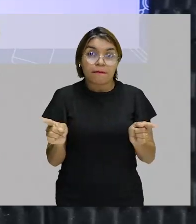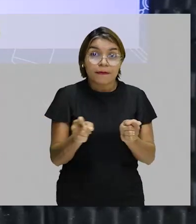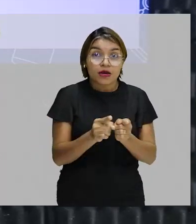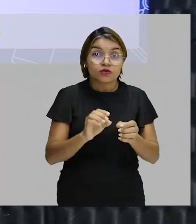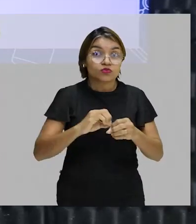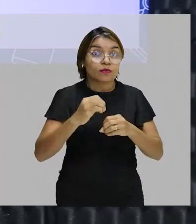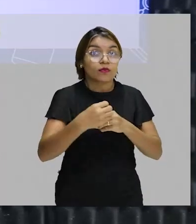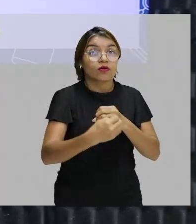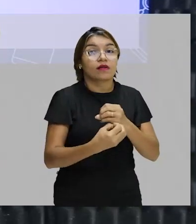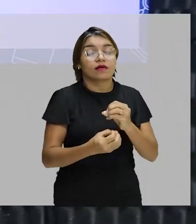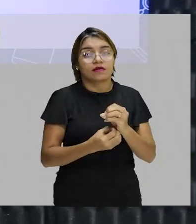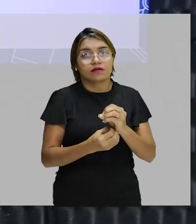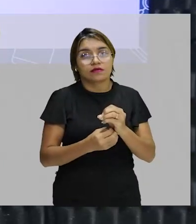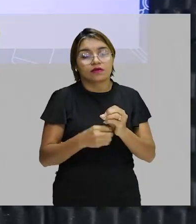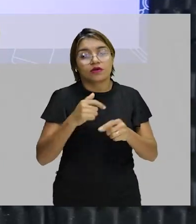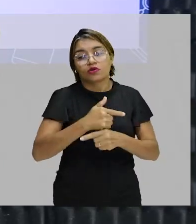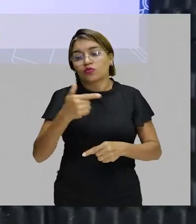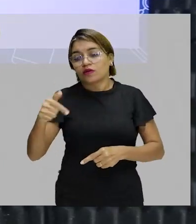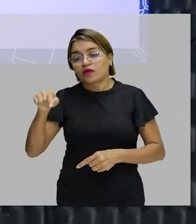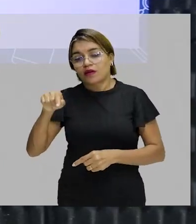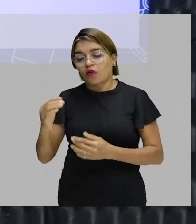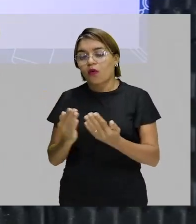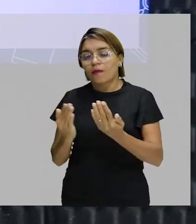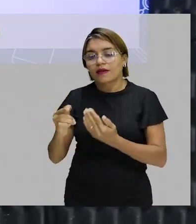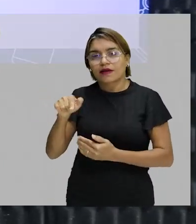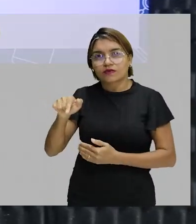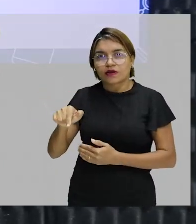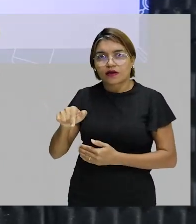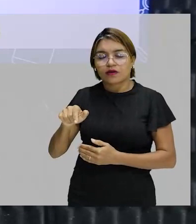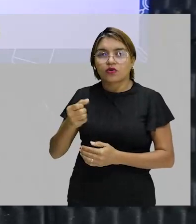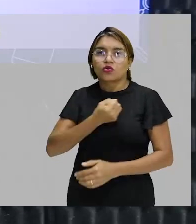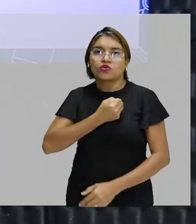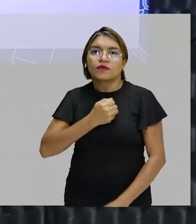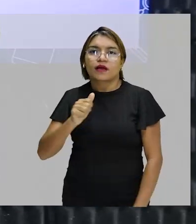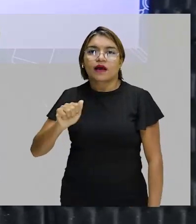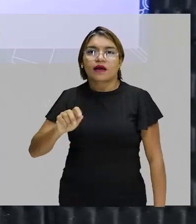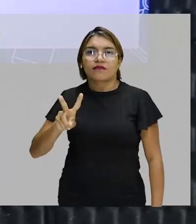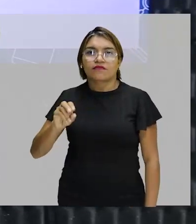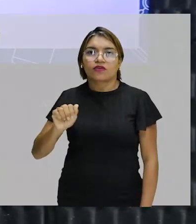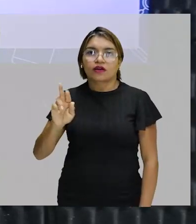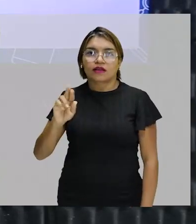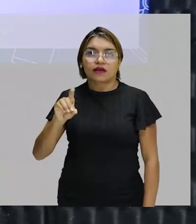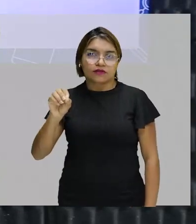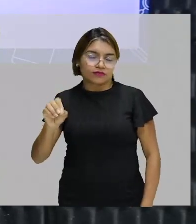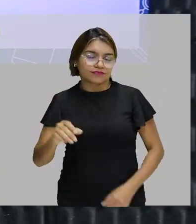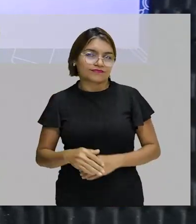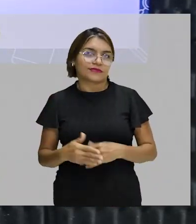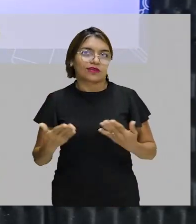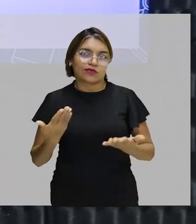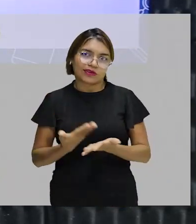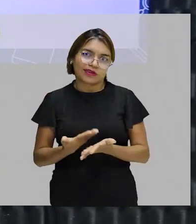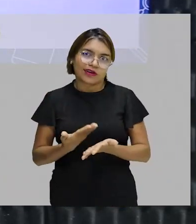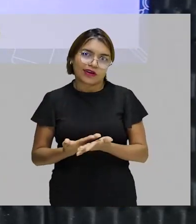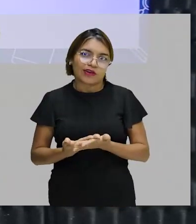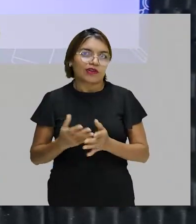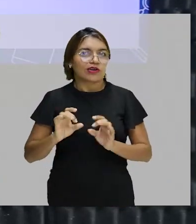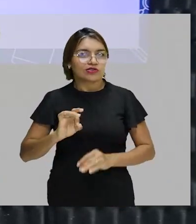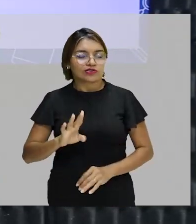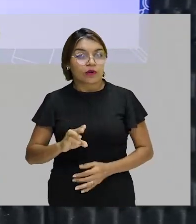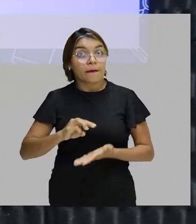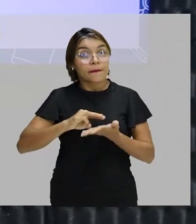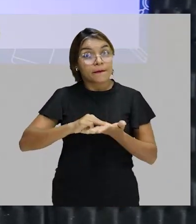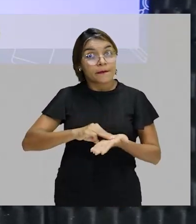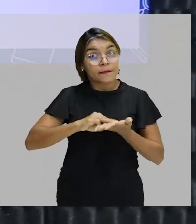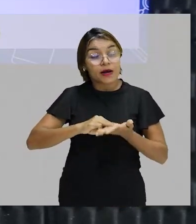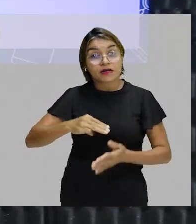de moléculas menor do que o número de Avogadro. Show de bola, turma? Então, essa foi a nossa aula, massa